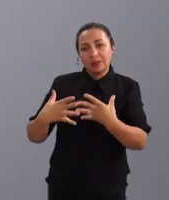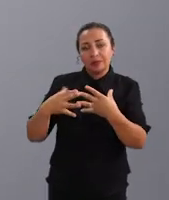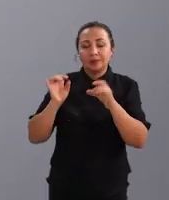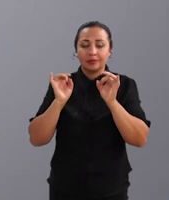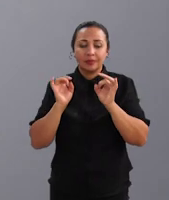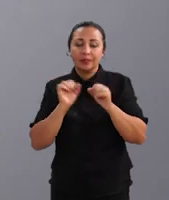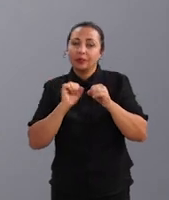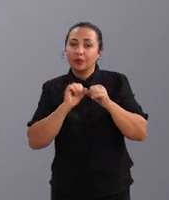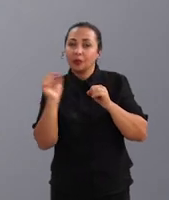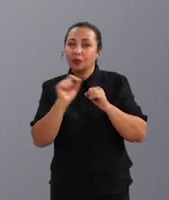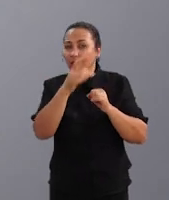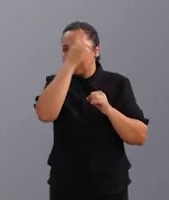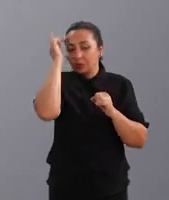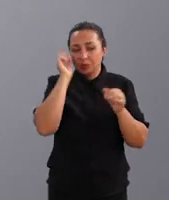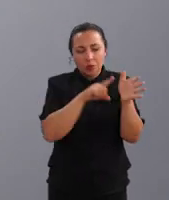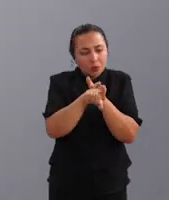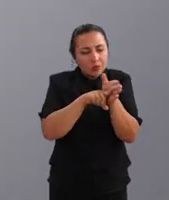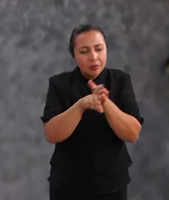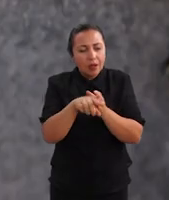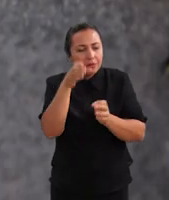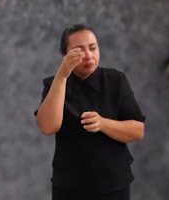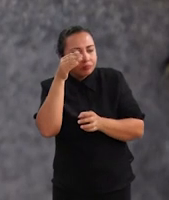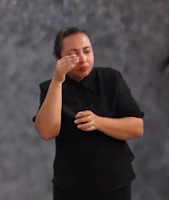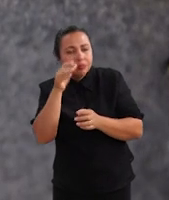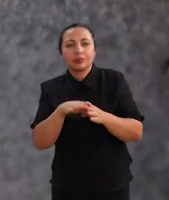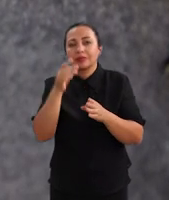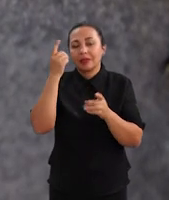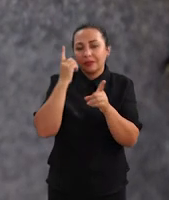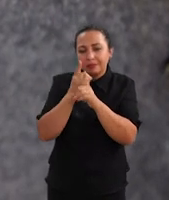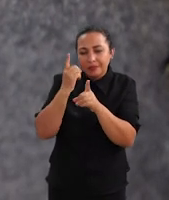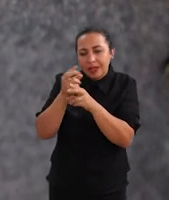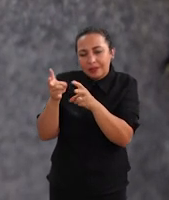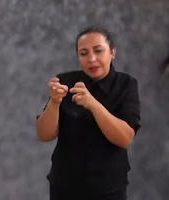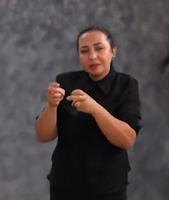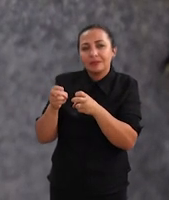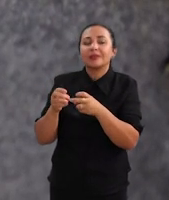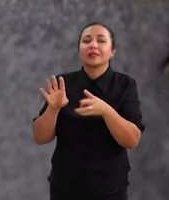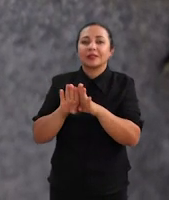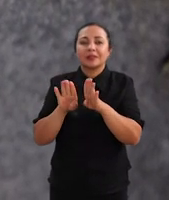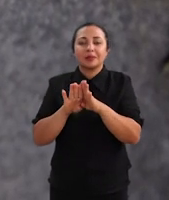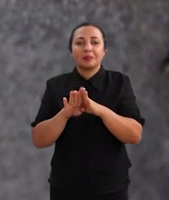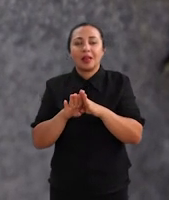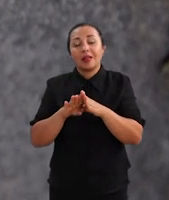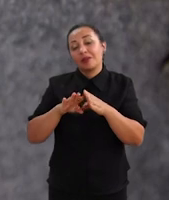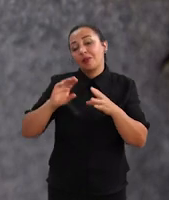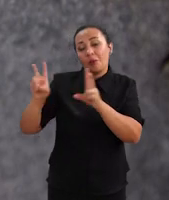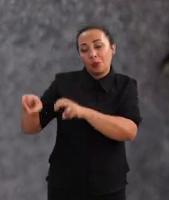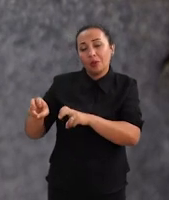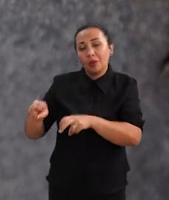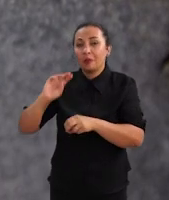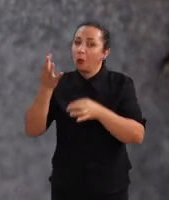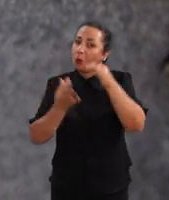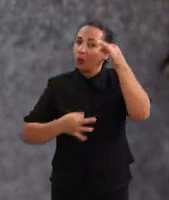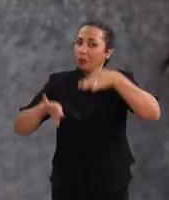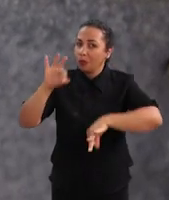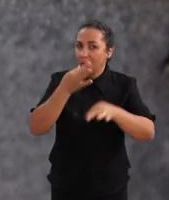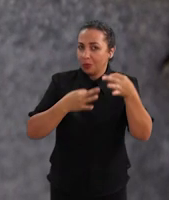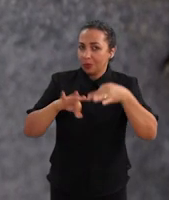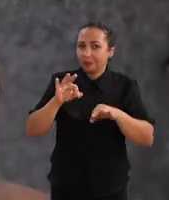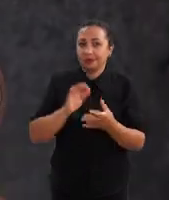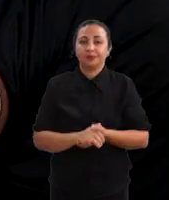possibilitam os pesquisadores e os interessados a identificar esse material tanto no campo quanto no laboratório.